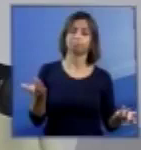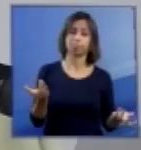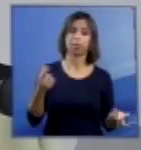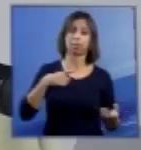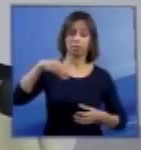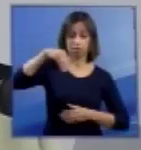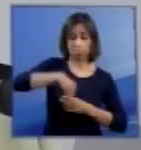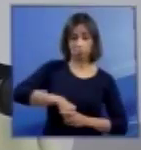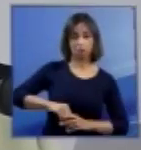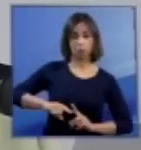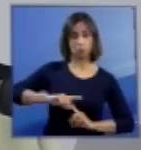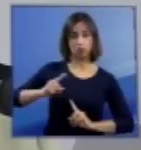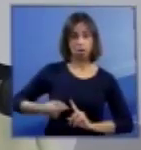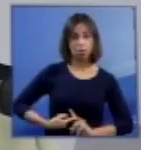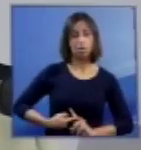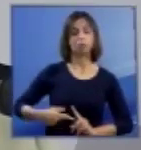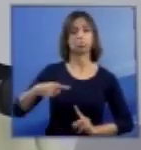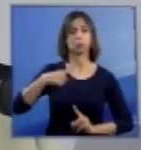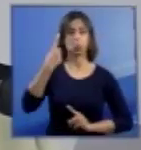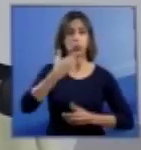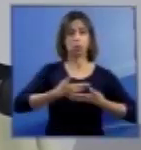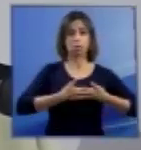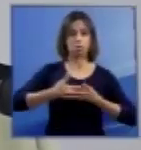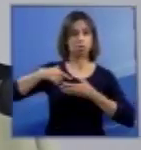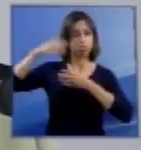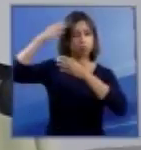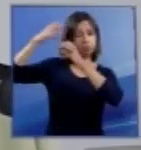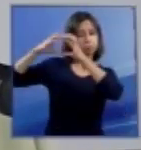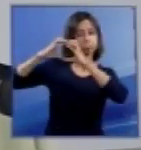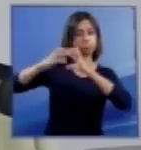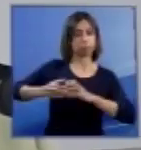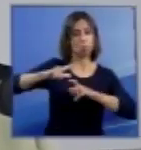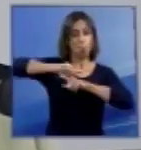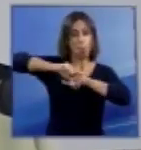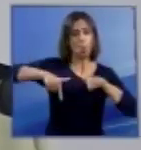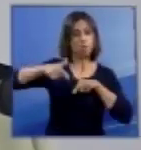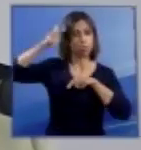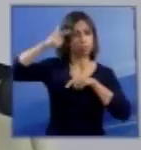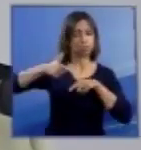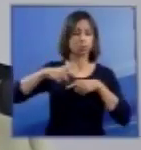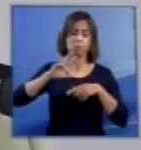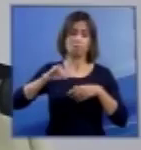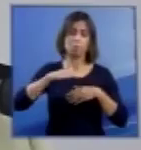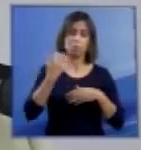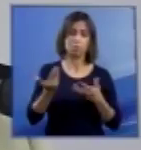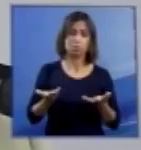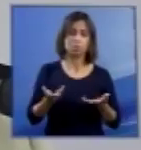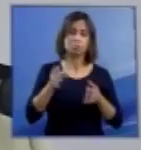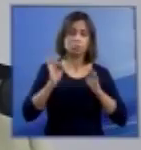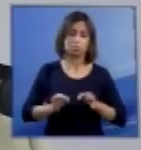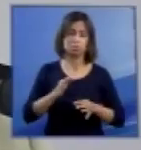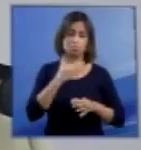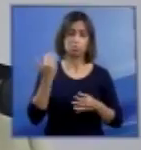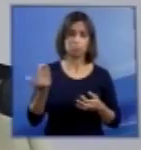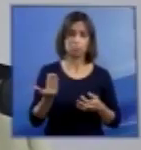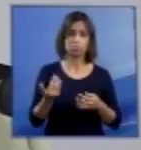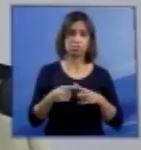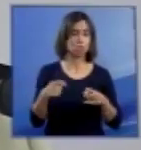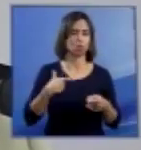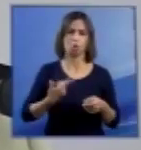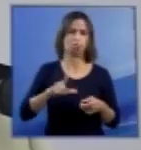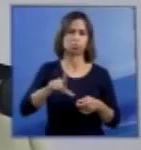dentro do seu útero um feto condenado à morte. Não escolhemos essa tragédia,